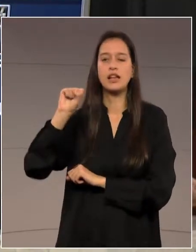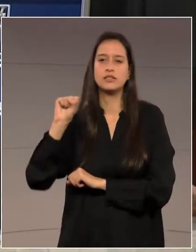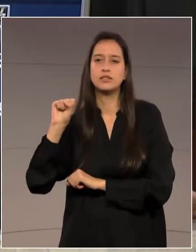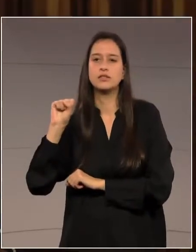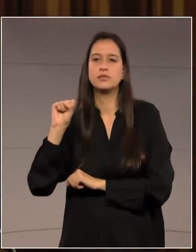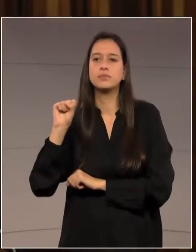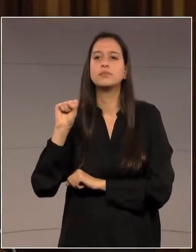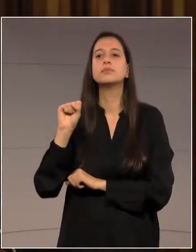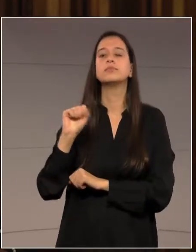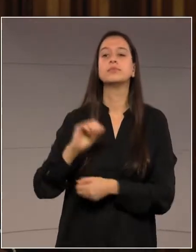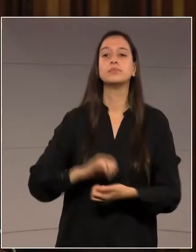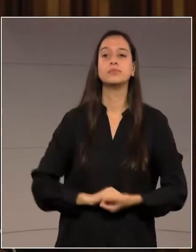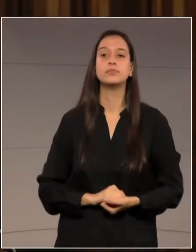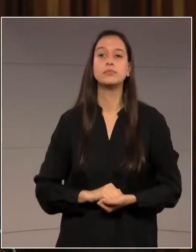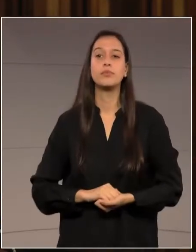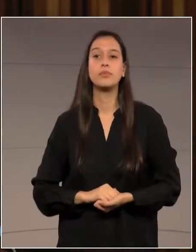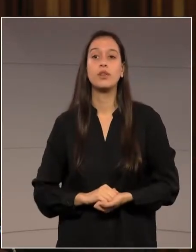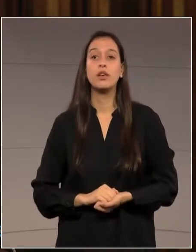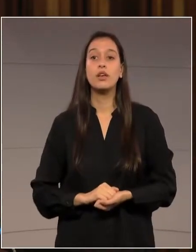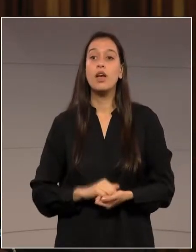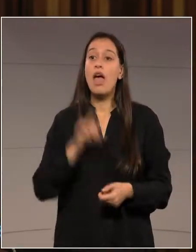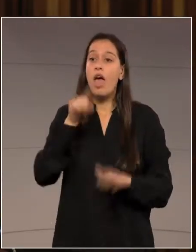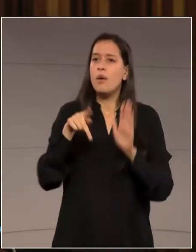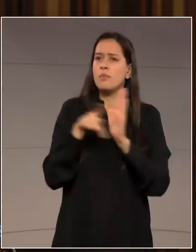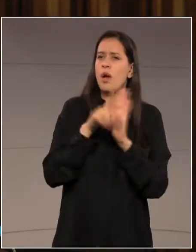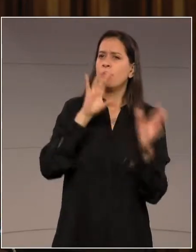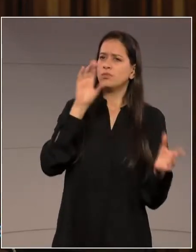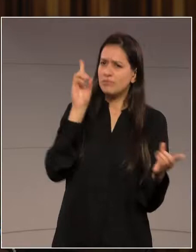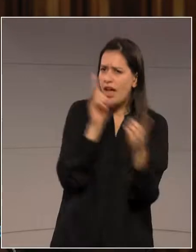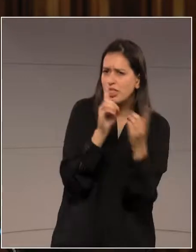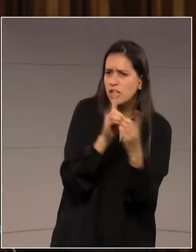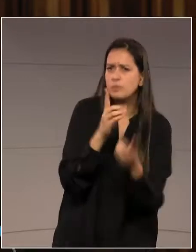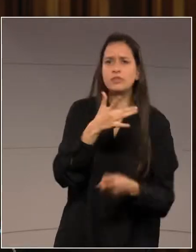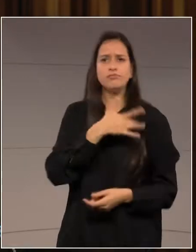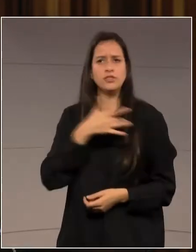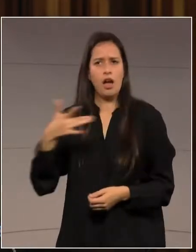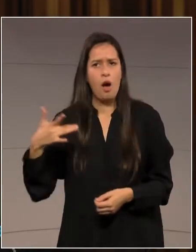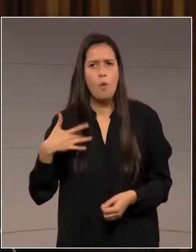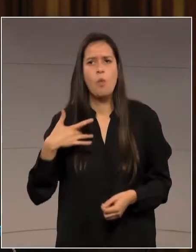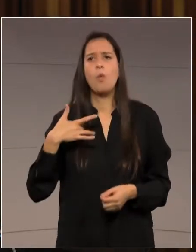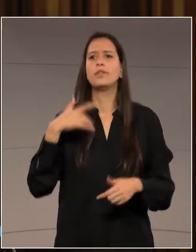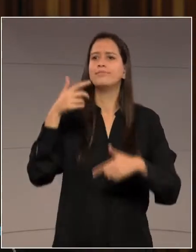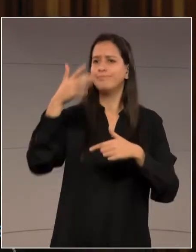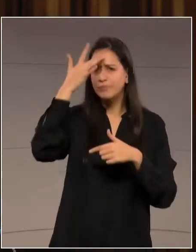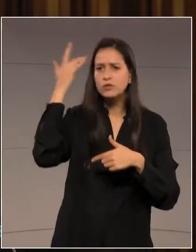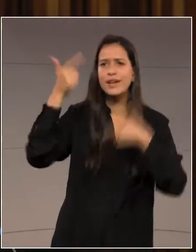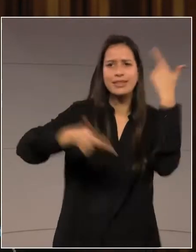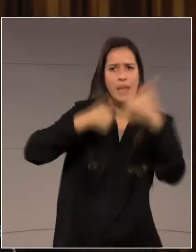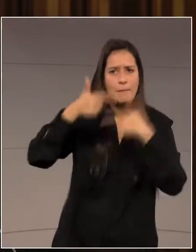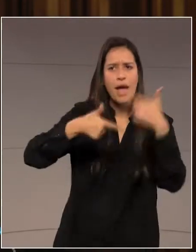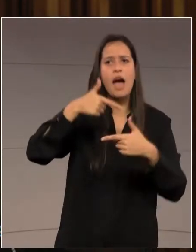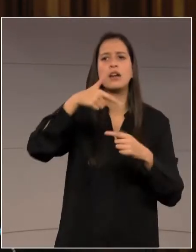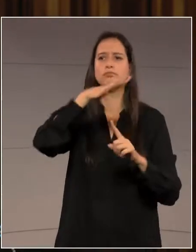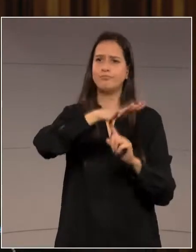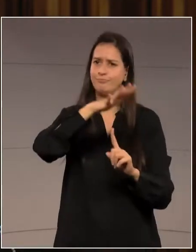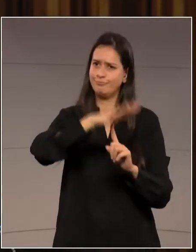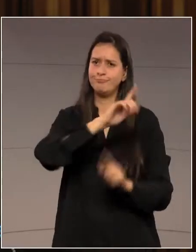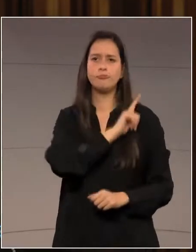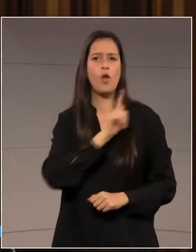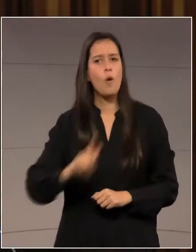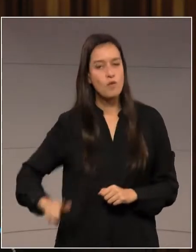de Assistência à Saúde do Servidor. O SAS está